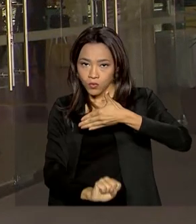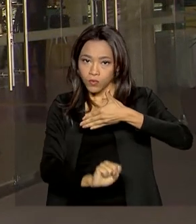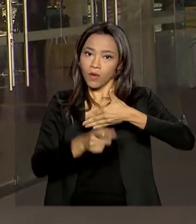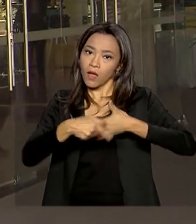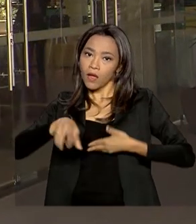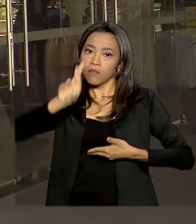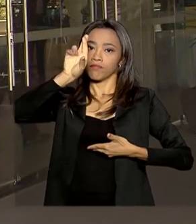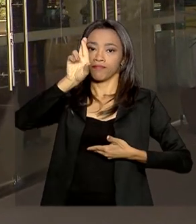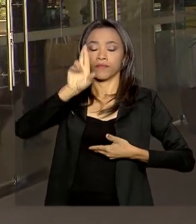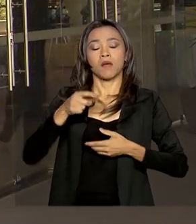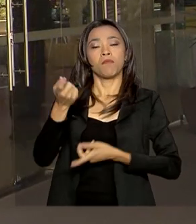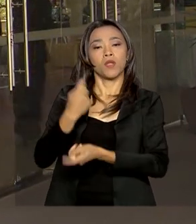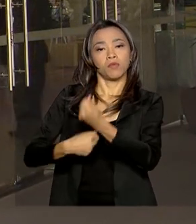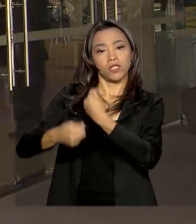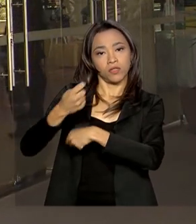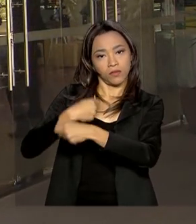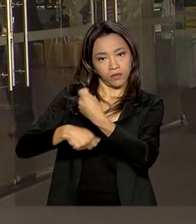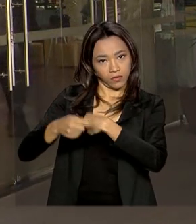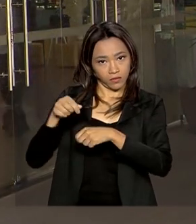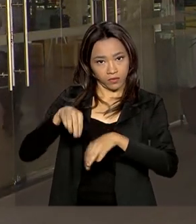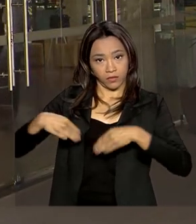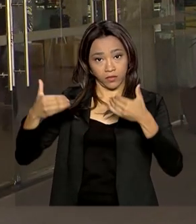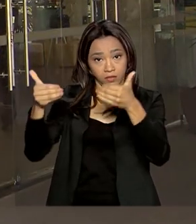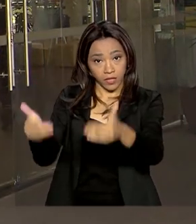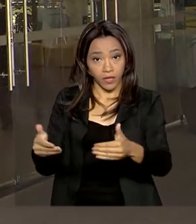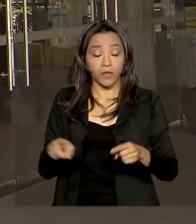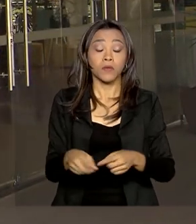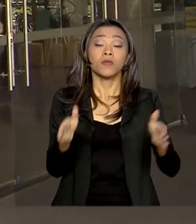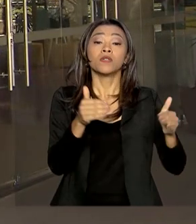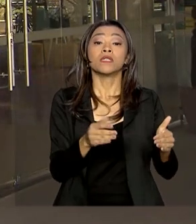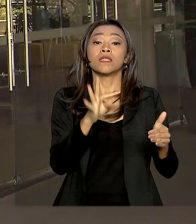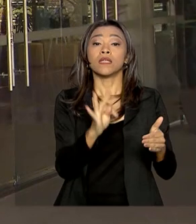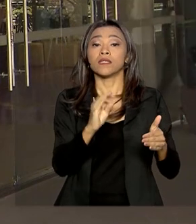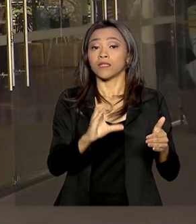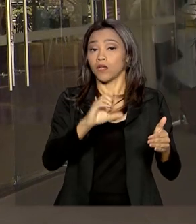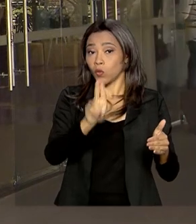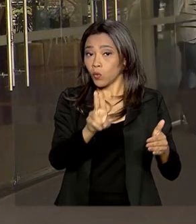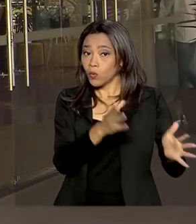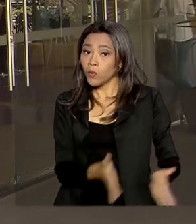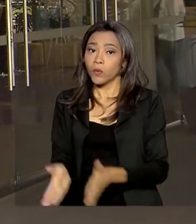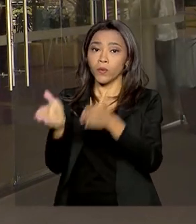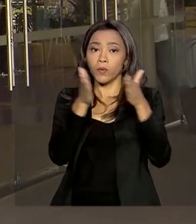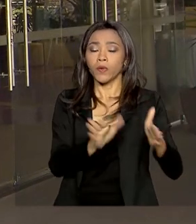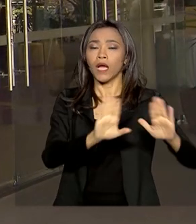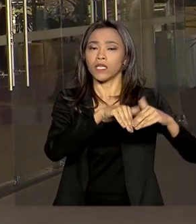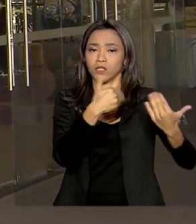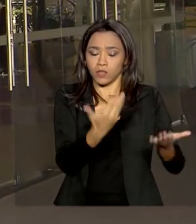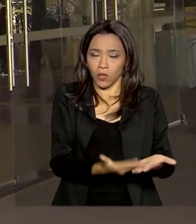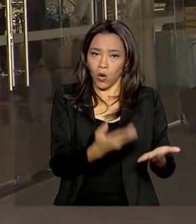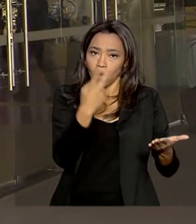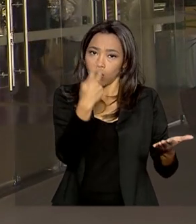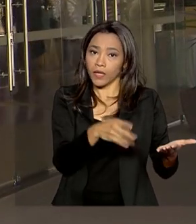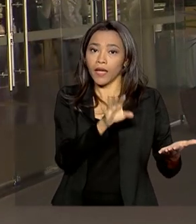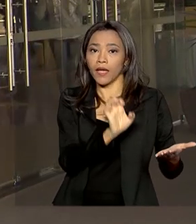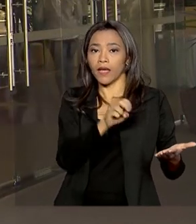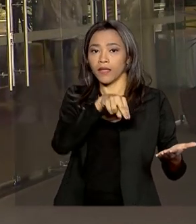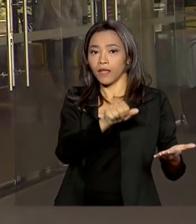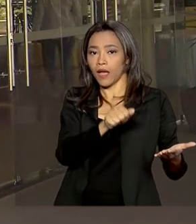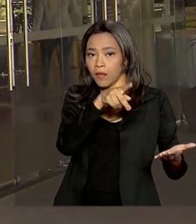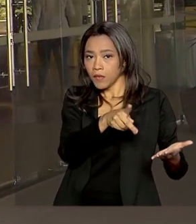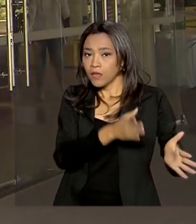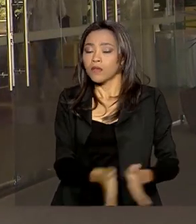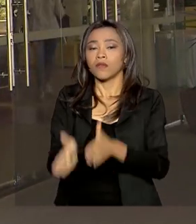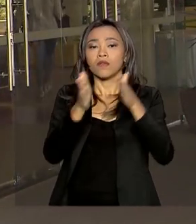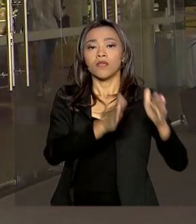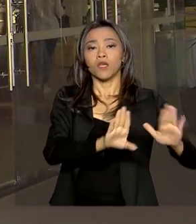Ministério da Economia, pelo Tribunal de Contas da União, o TCU, pela Escola Nacional de Administração Pública, a ENAP, e a Faculdade Latino